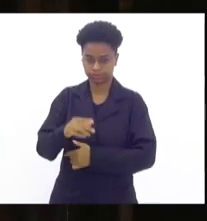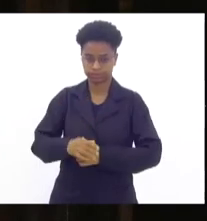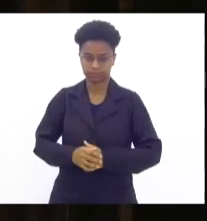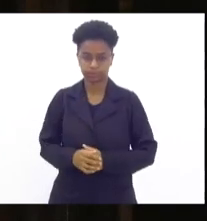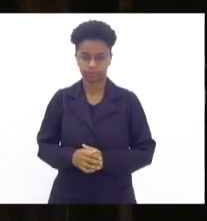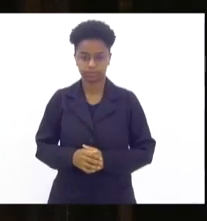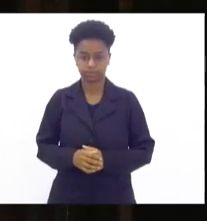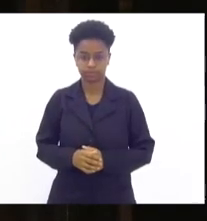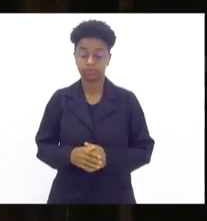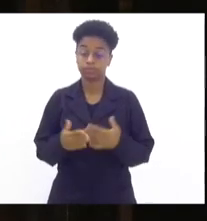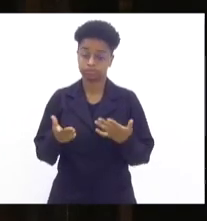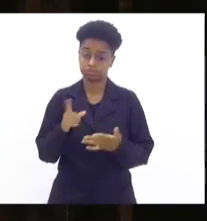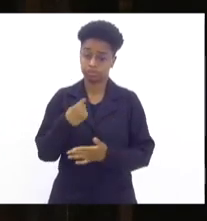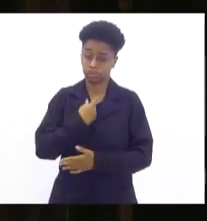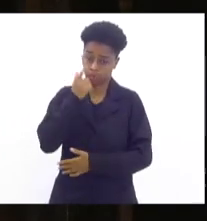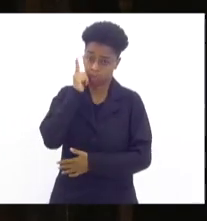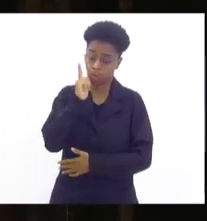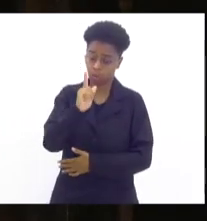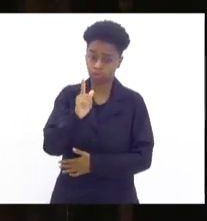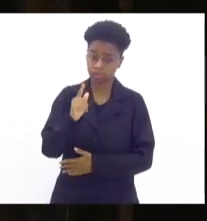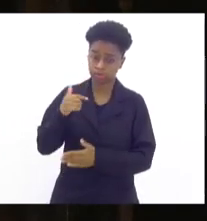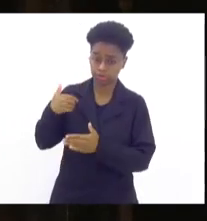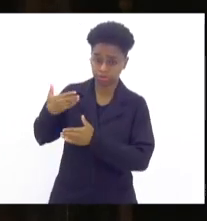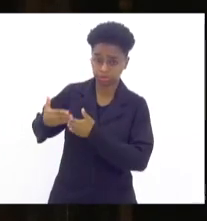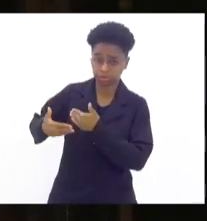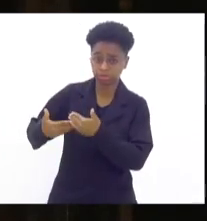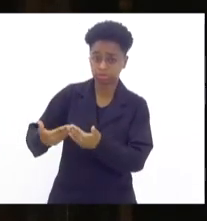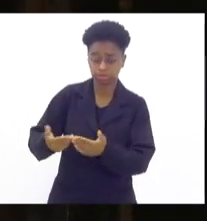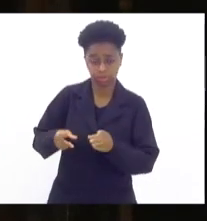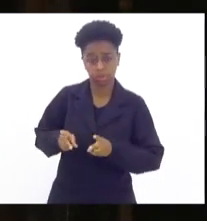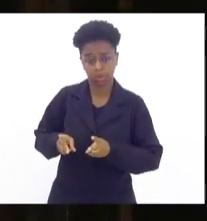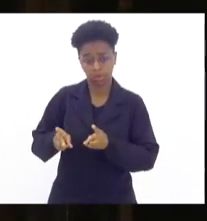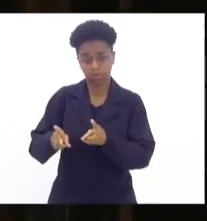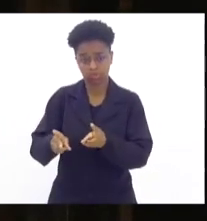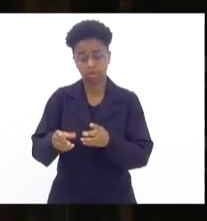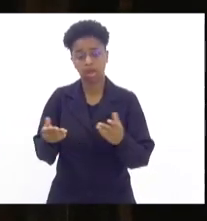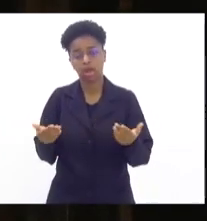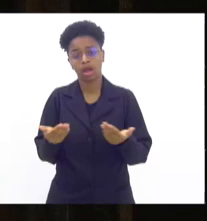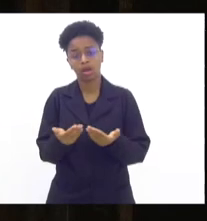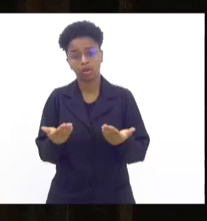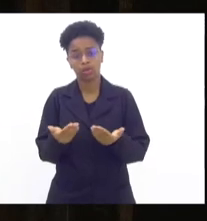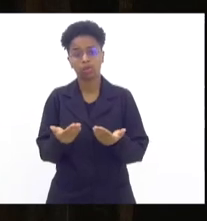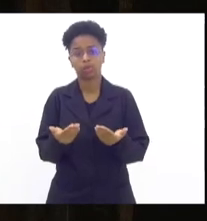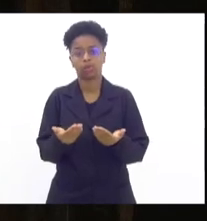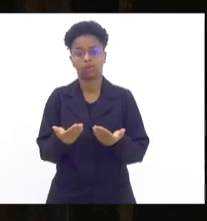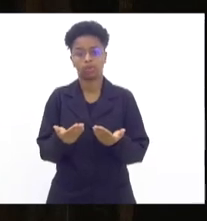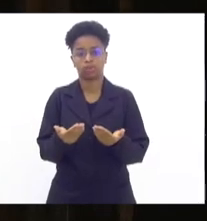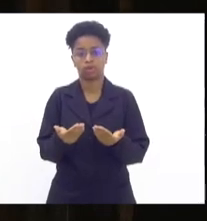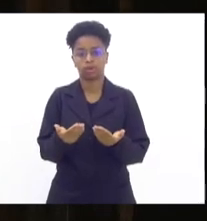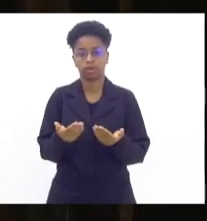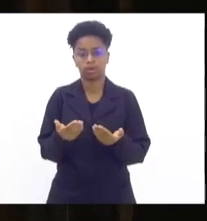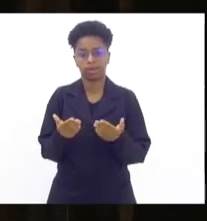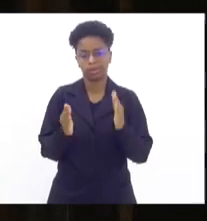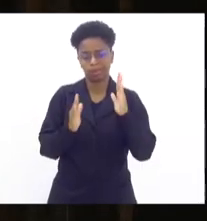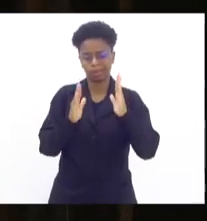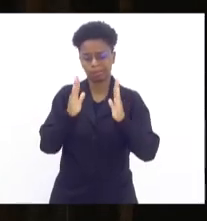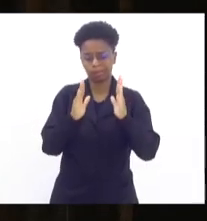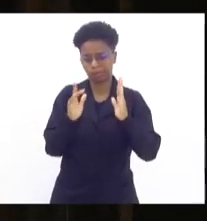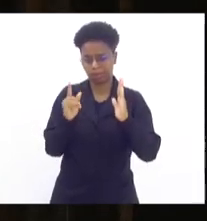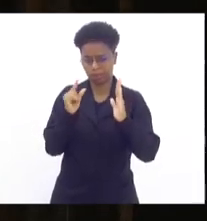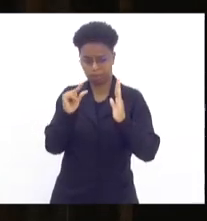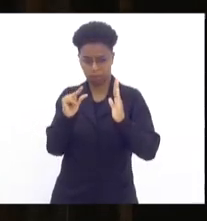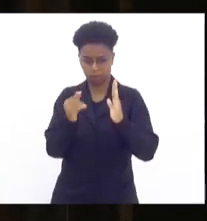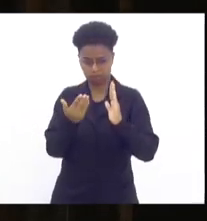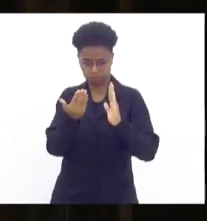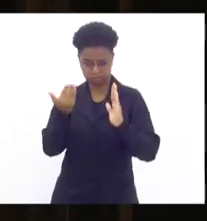e a gente conseguiu, até então, manter, veio agora, há um tempo atrás, o